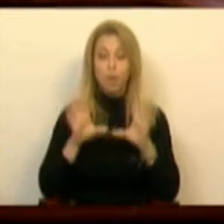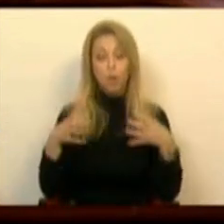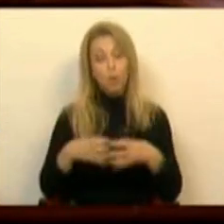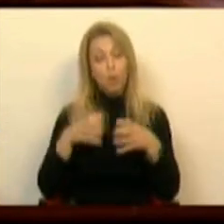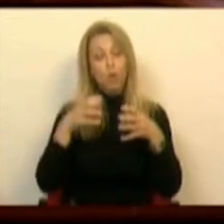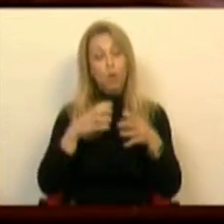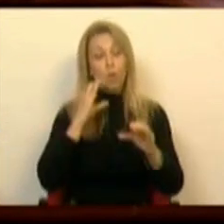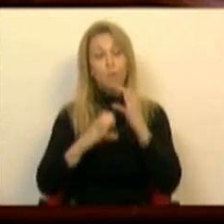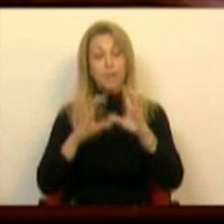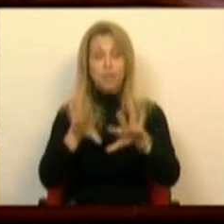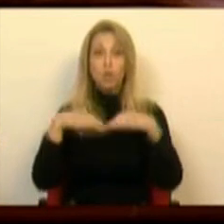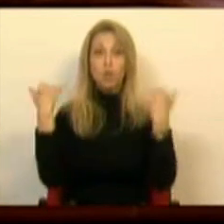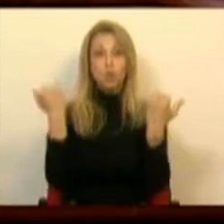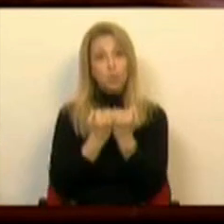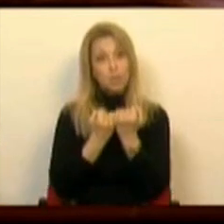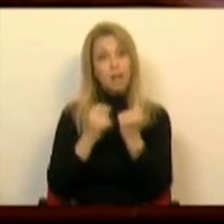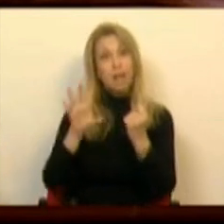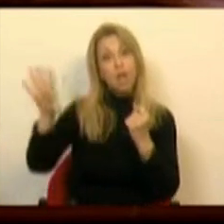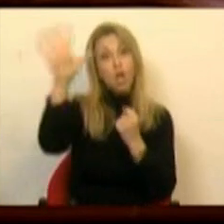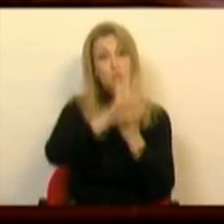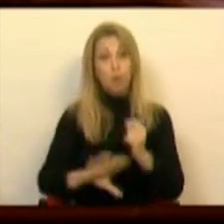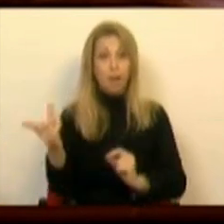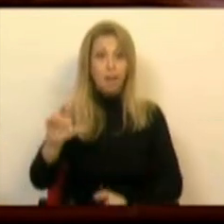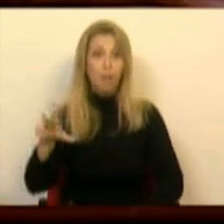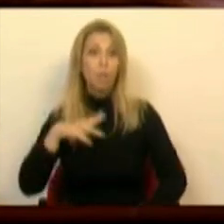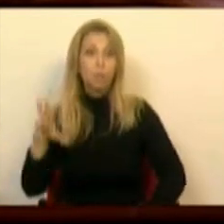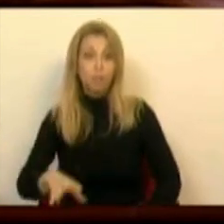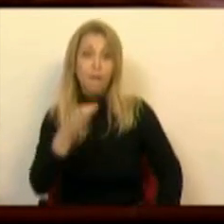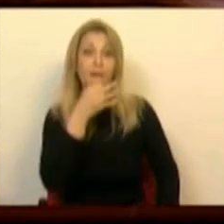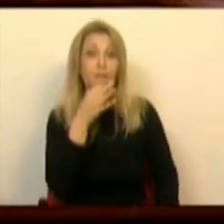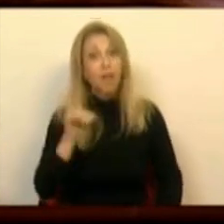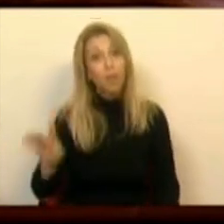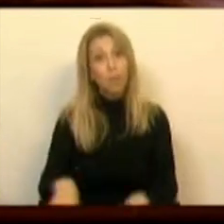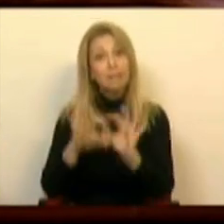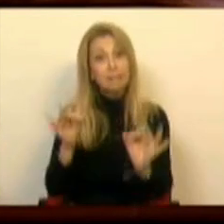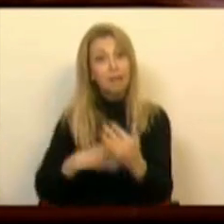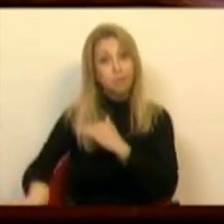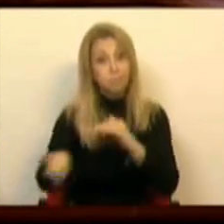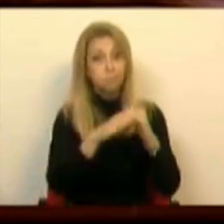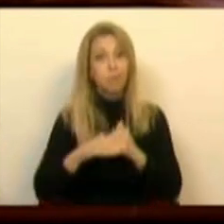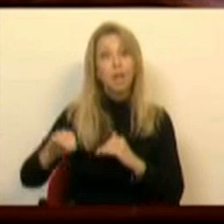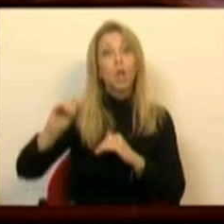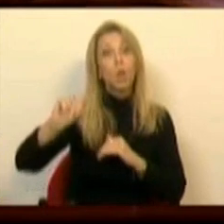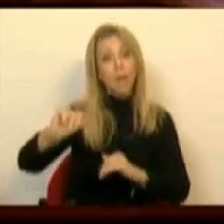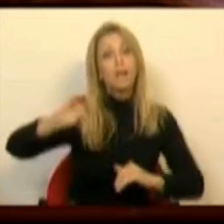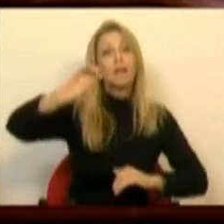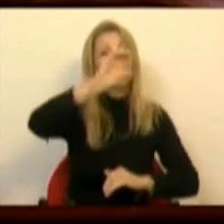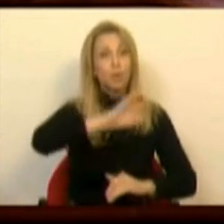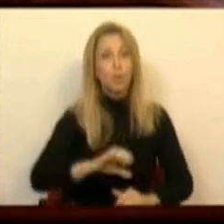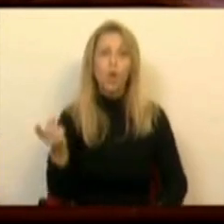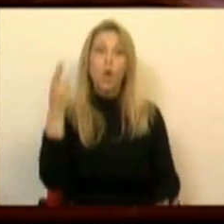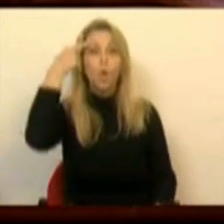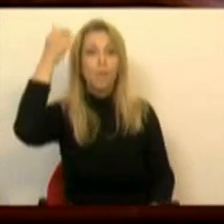da diáspora em pé de igualdade com os meios da imprensa local e regional, compreendendo a sua